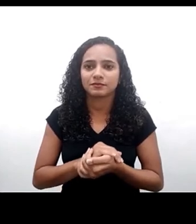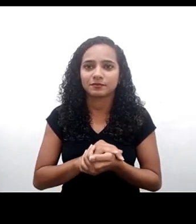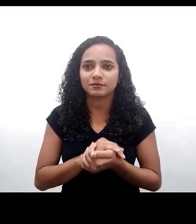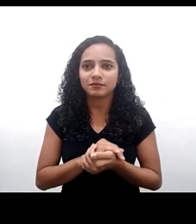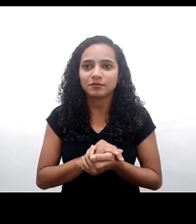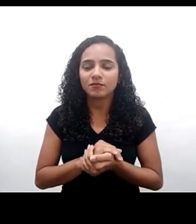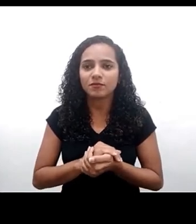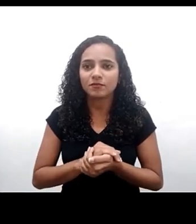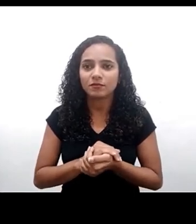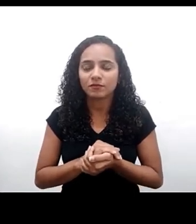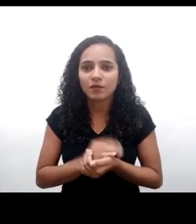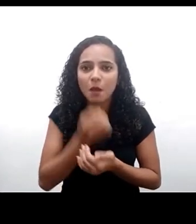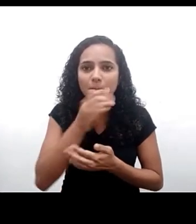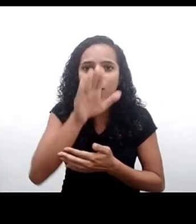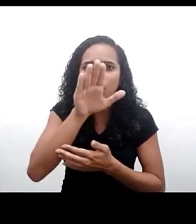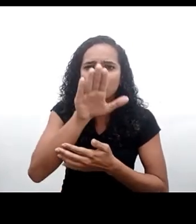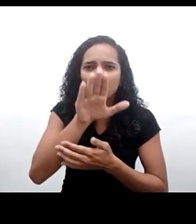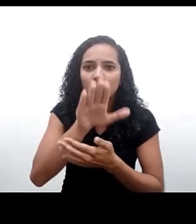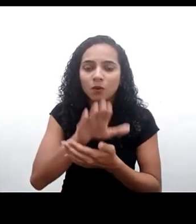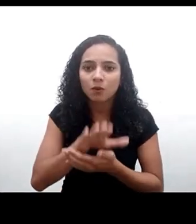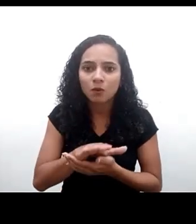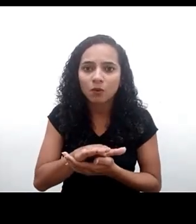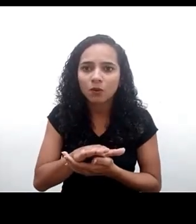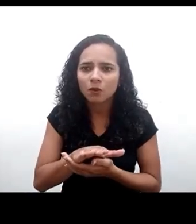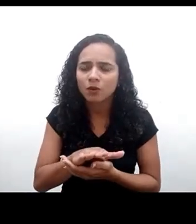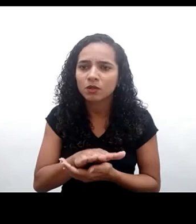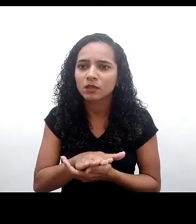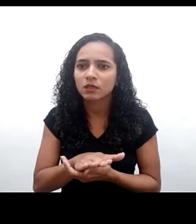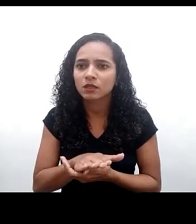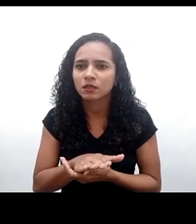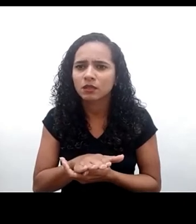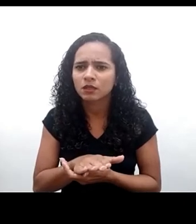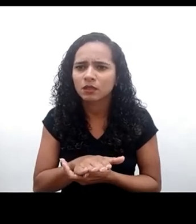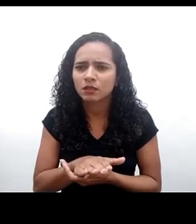Boas tardes, sou Luiz Pederneira, presidente